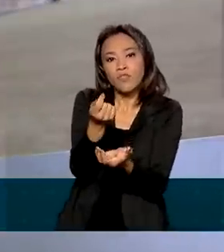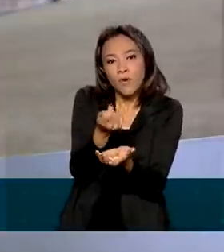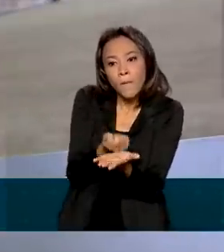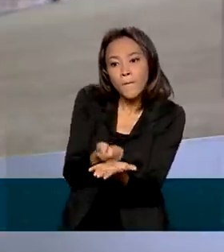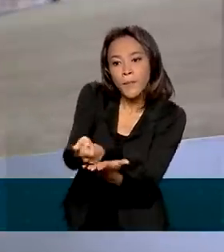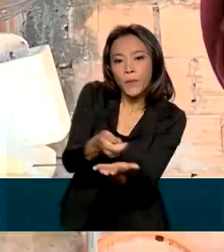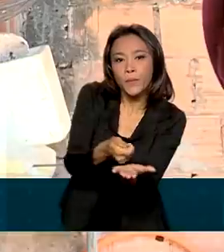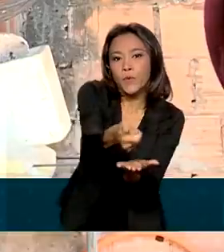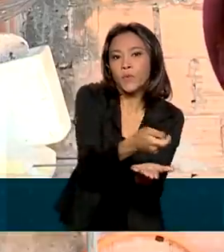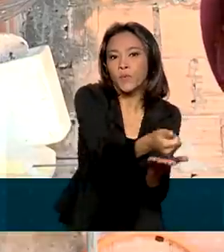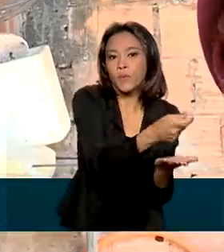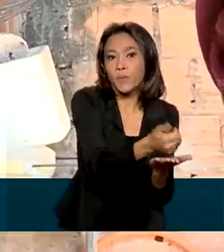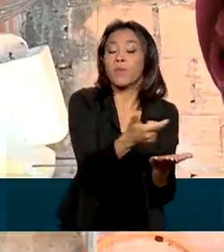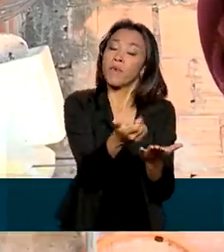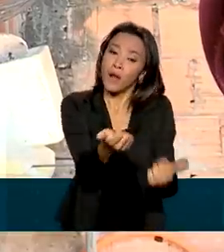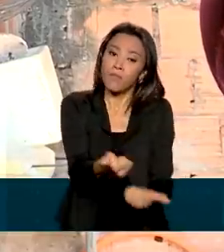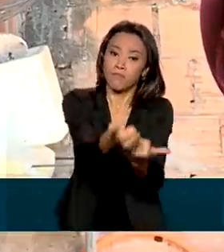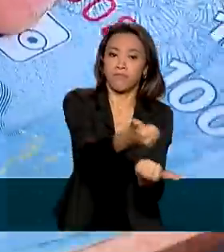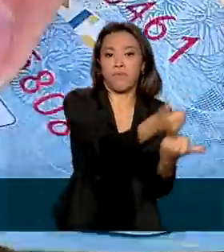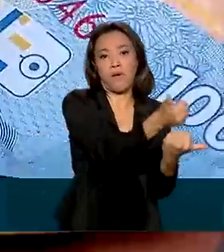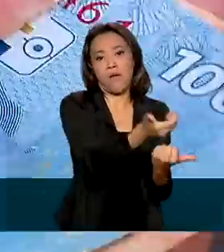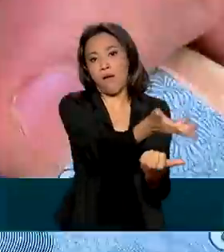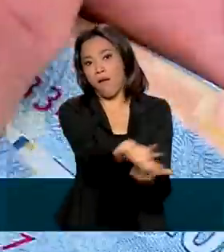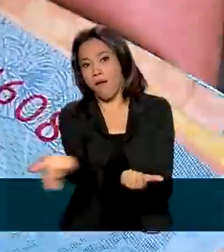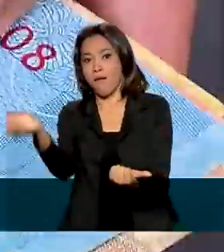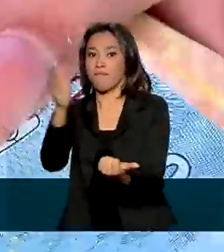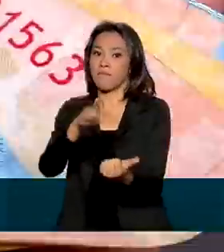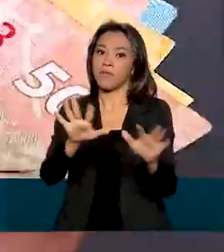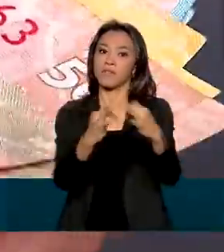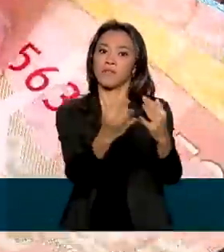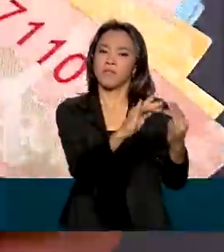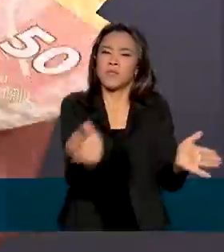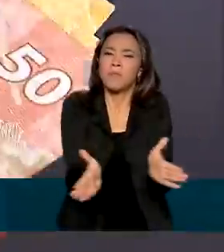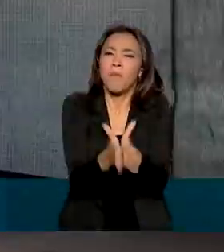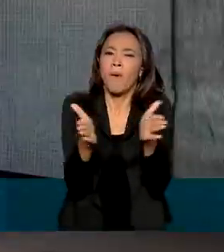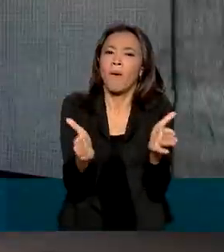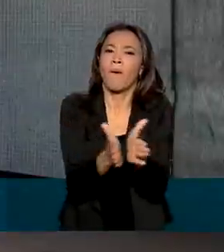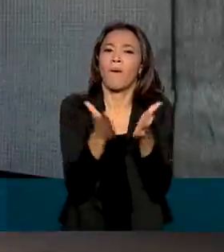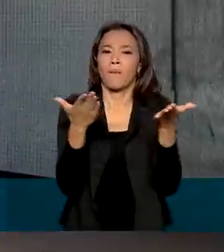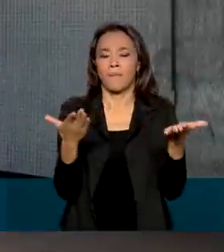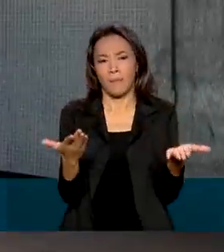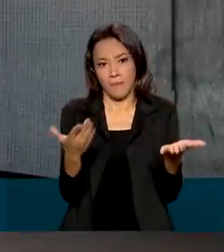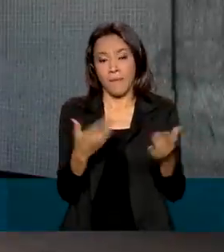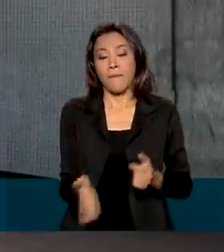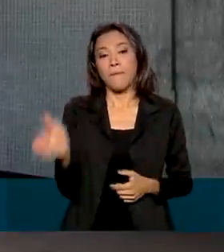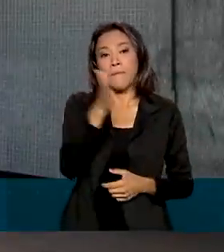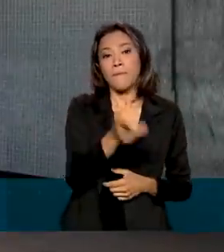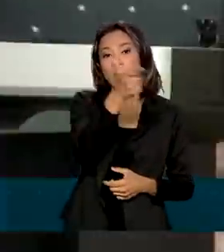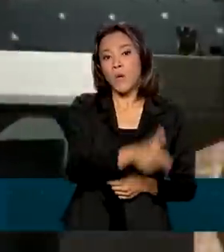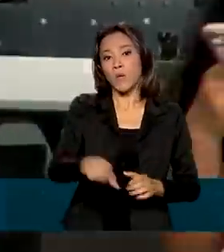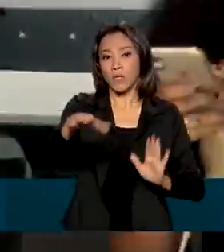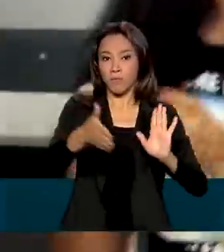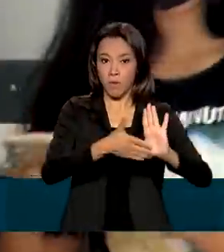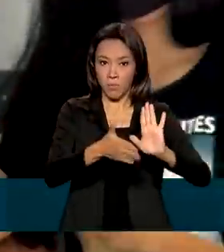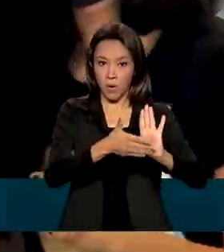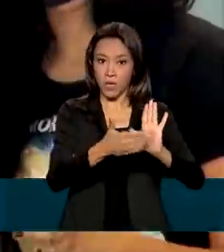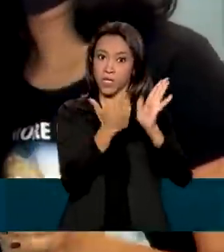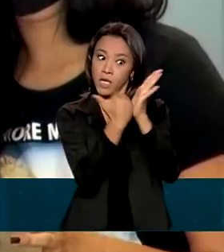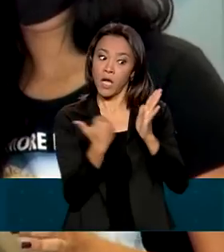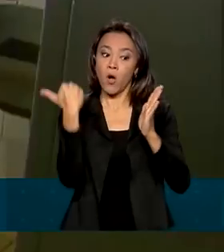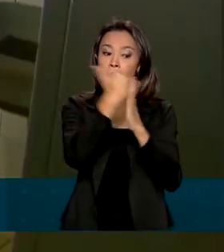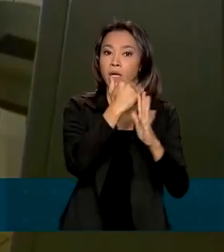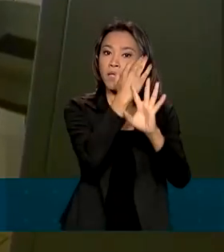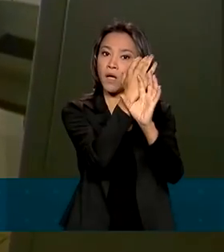enfrentamento da pobreza e também da extrema pobreza. Uma outra alteração é que propostas que aumentem as despesas possam tramitar